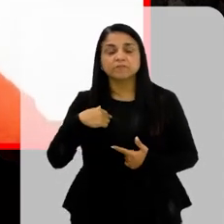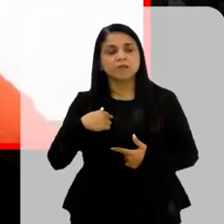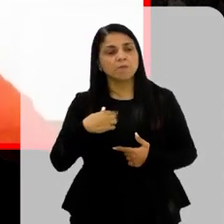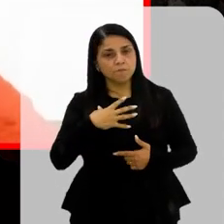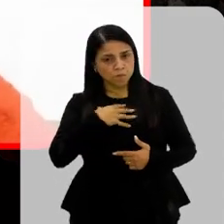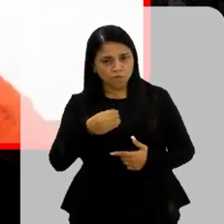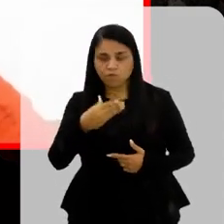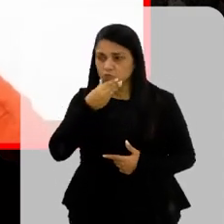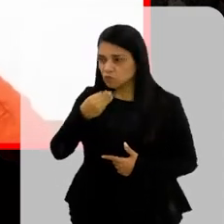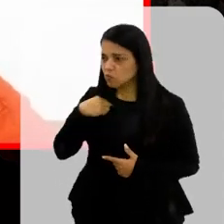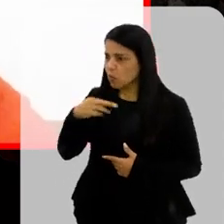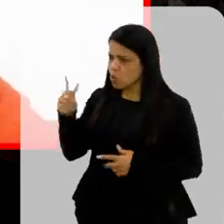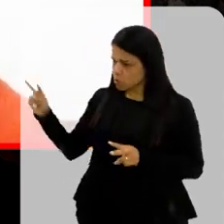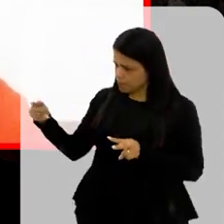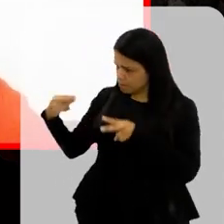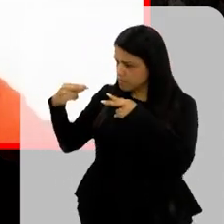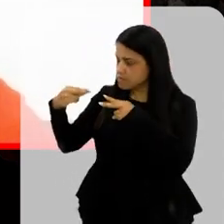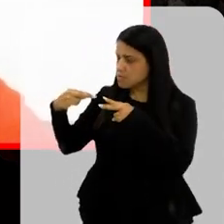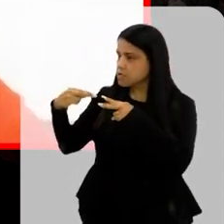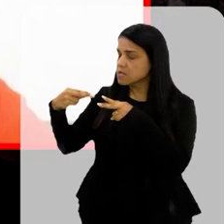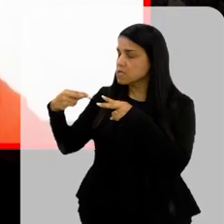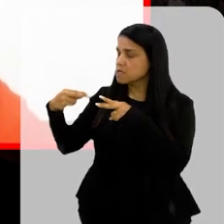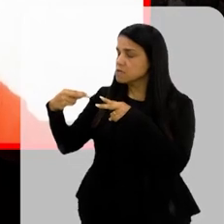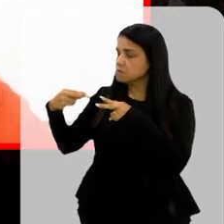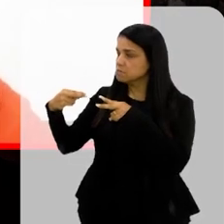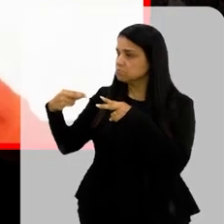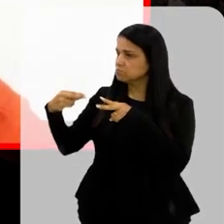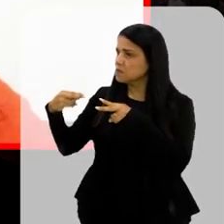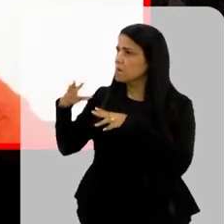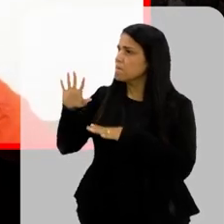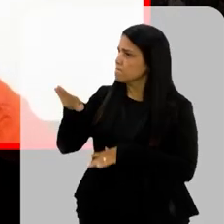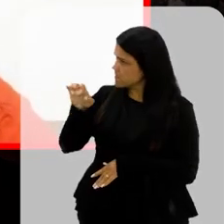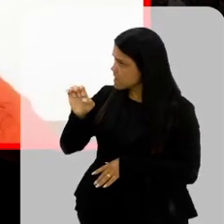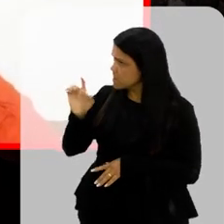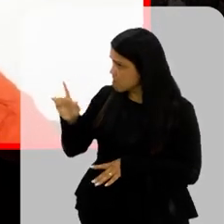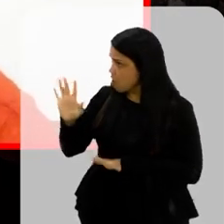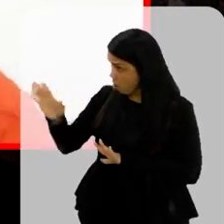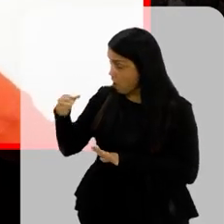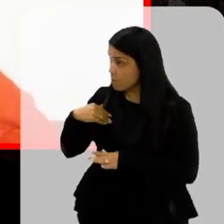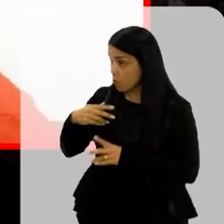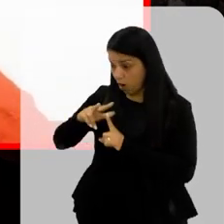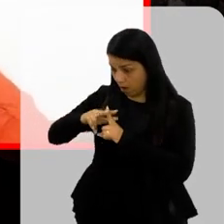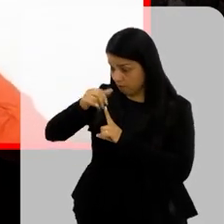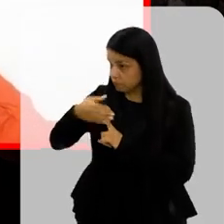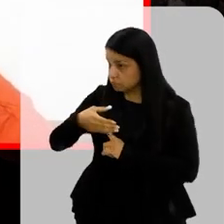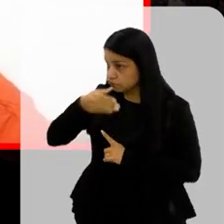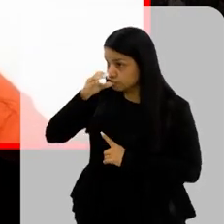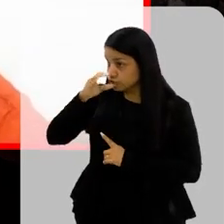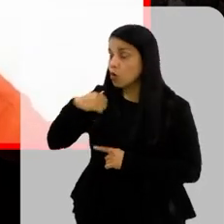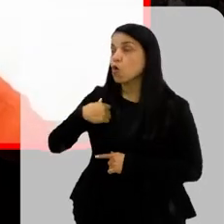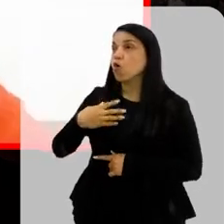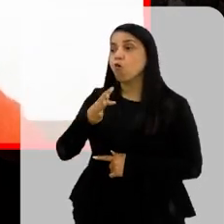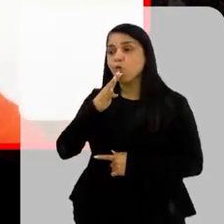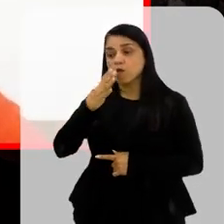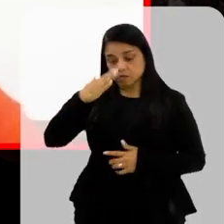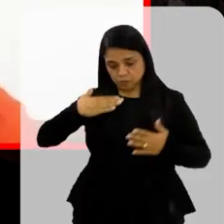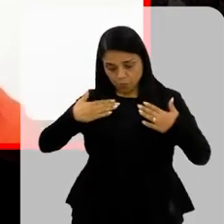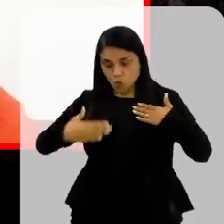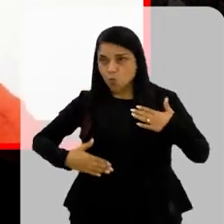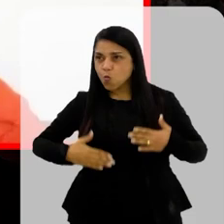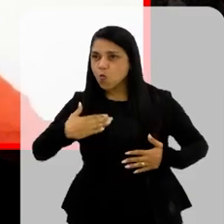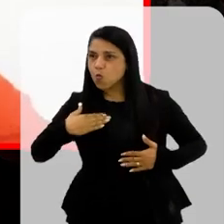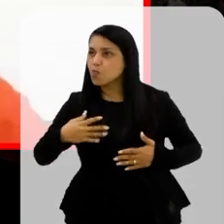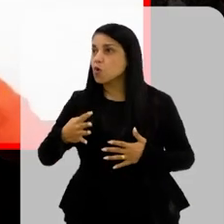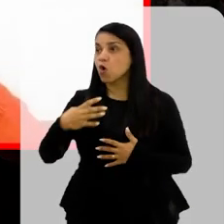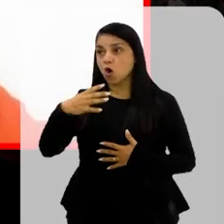Sabiamente Eu agradeço Muito a ele Ele virou para mim E falou assim Mãe Eu vou tomar Esse refrigerante Porque eu conheço O meu